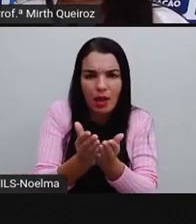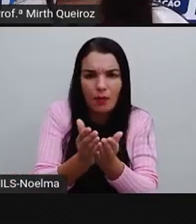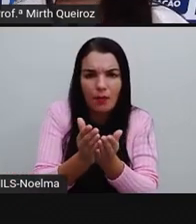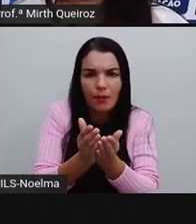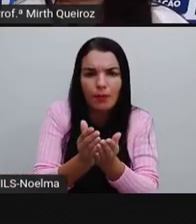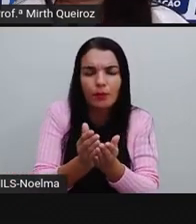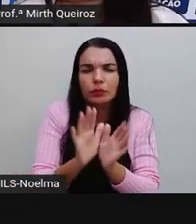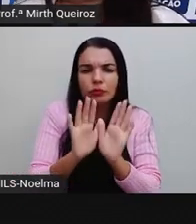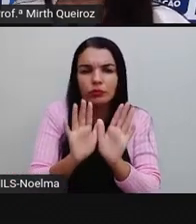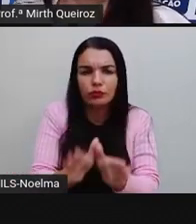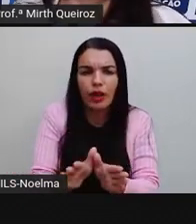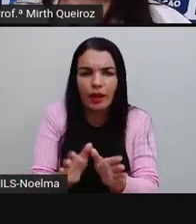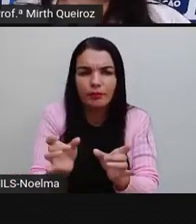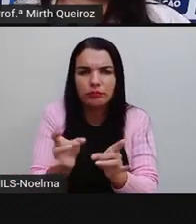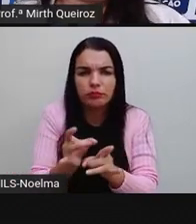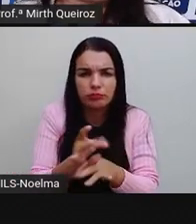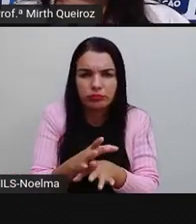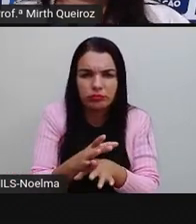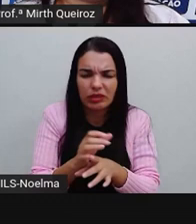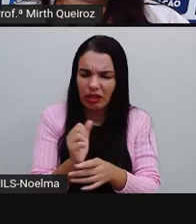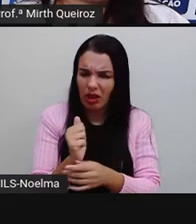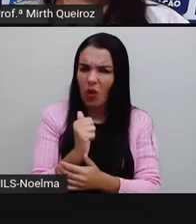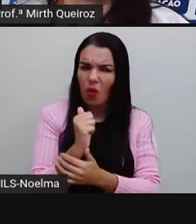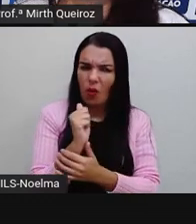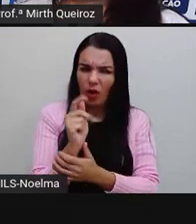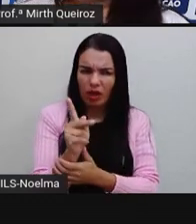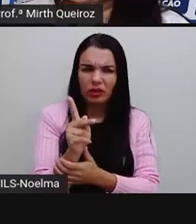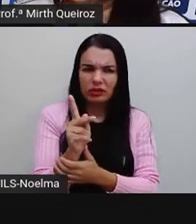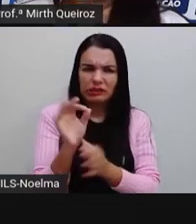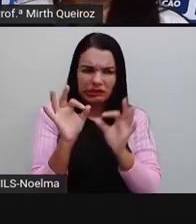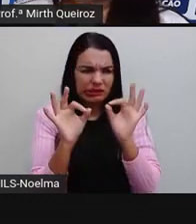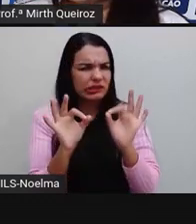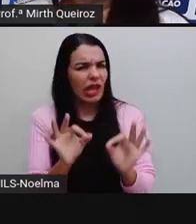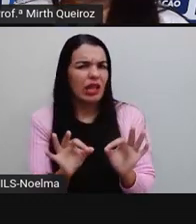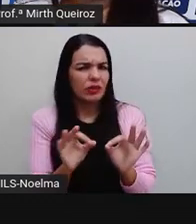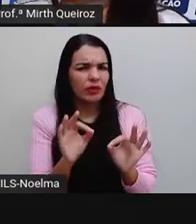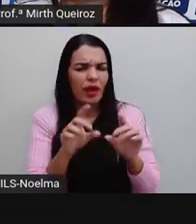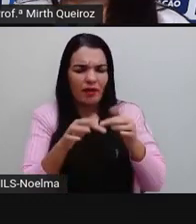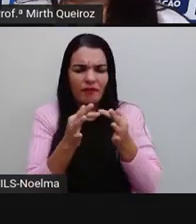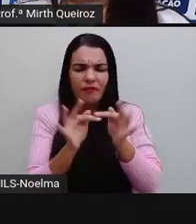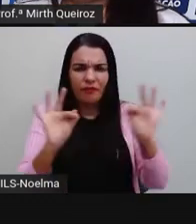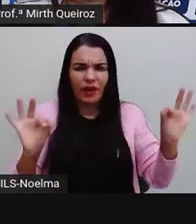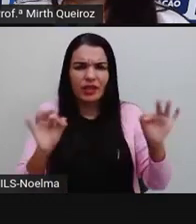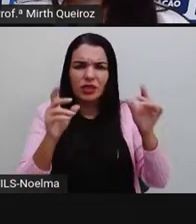melão maduro, está adequado? Está correta essa frase?